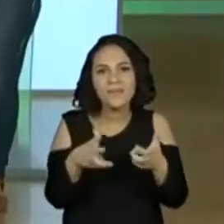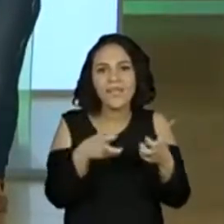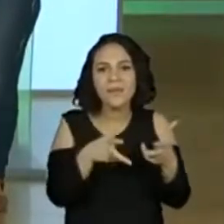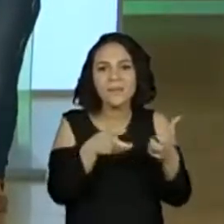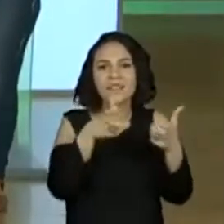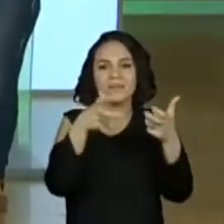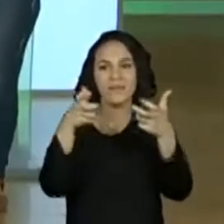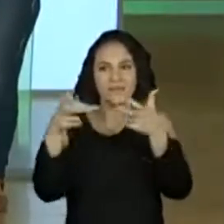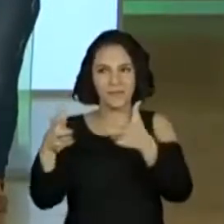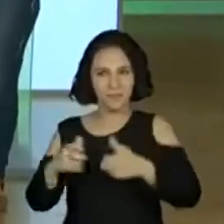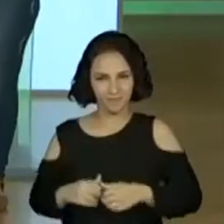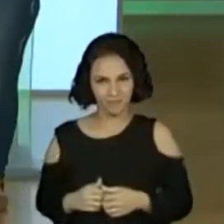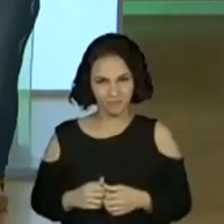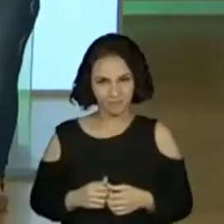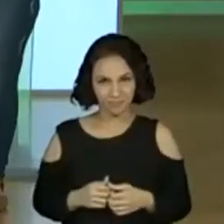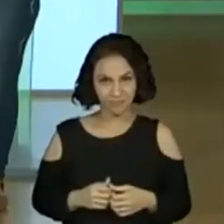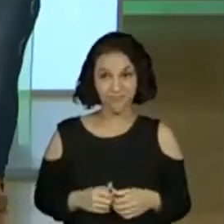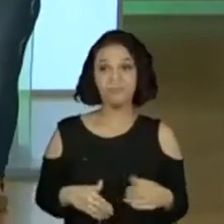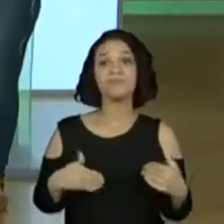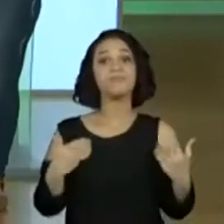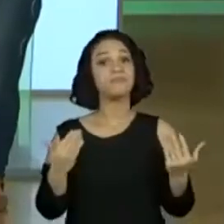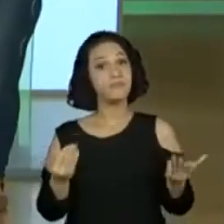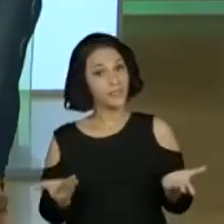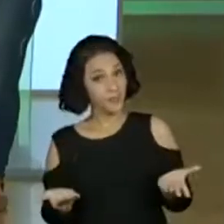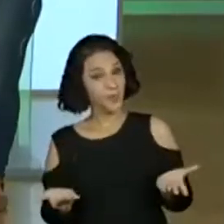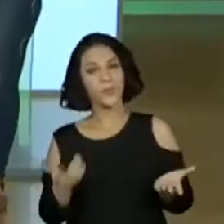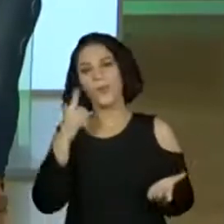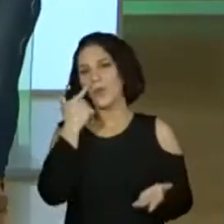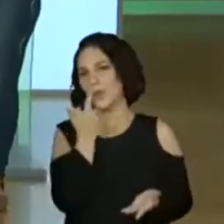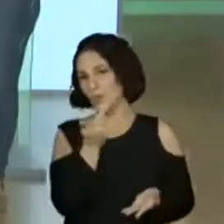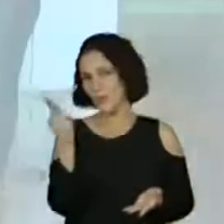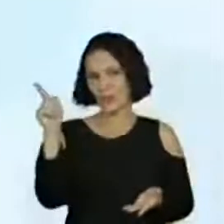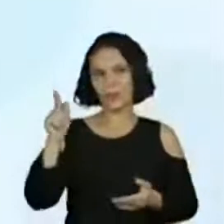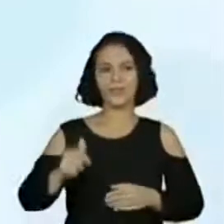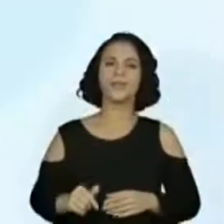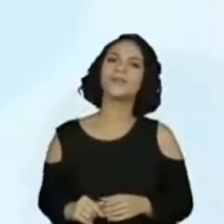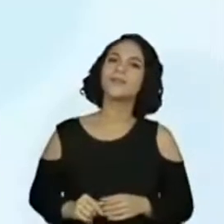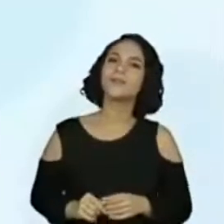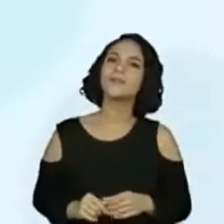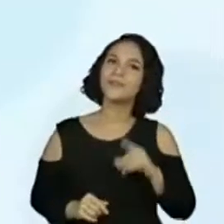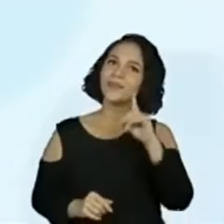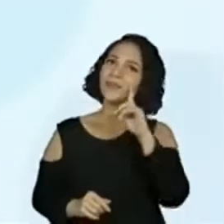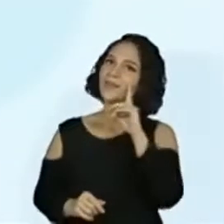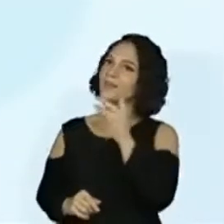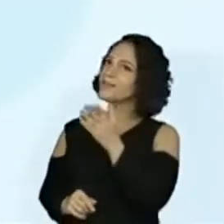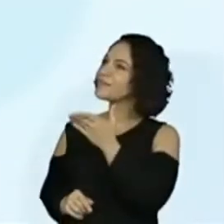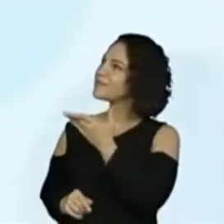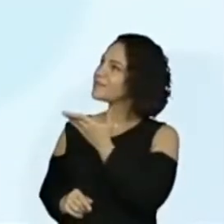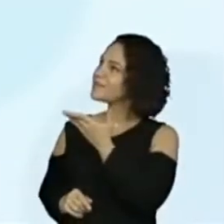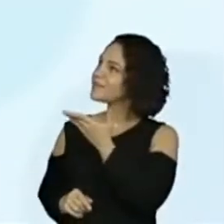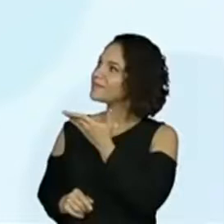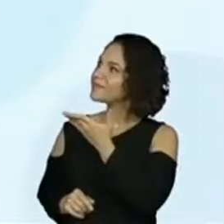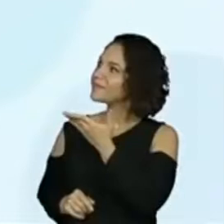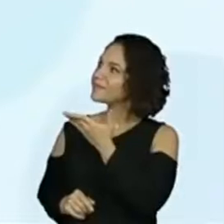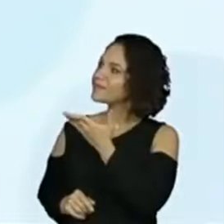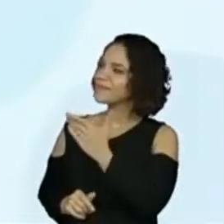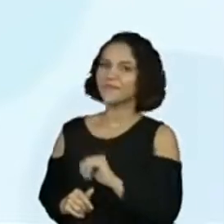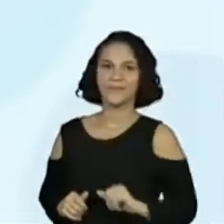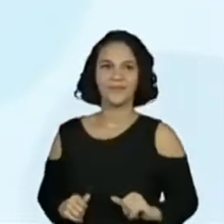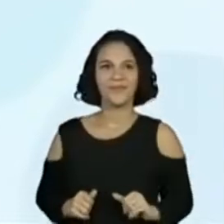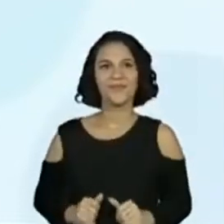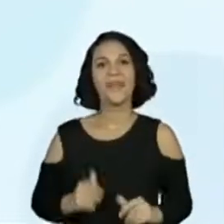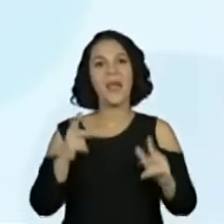né? Sim. Agora, professora, vamos aqui para o próximo. Olha lá que interessante. Ah, isso eles gostam. Alguns colegas